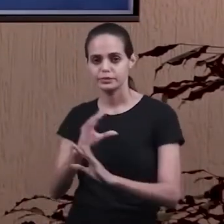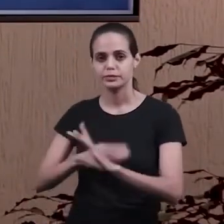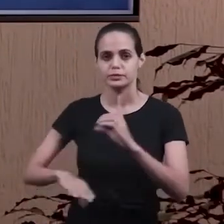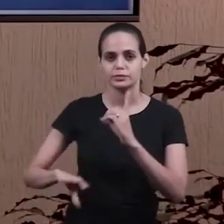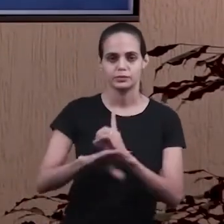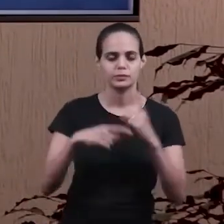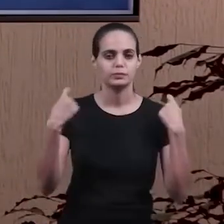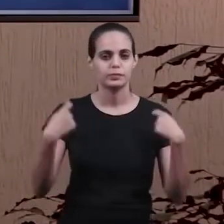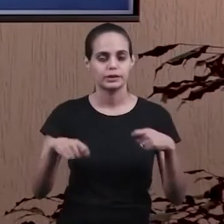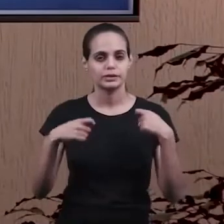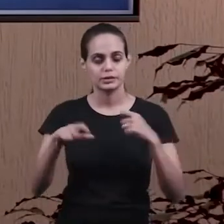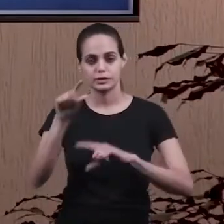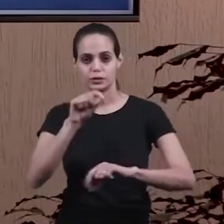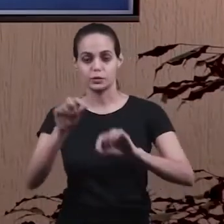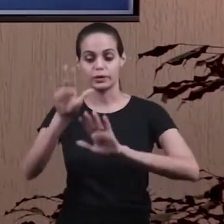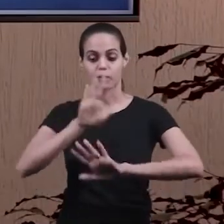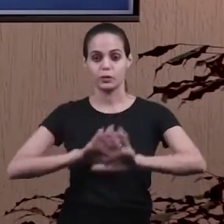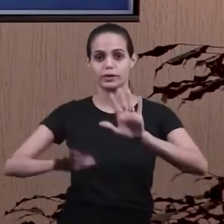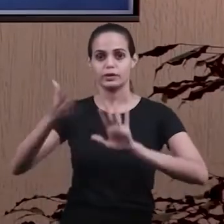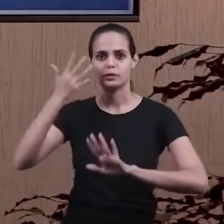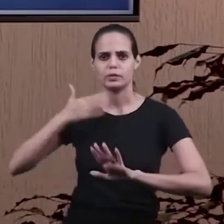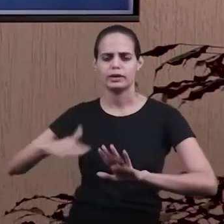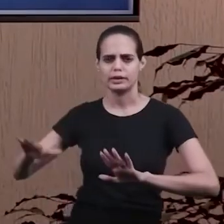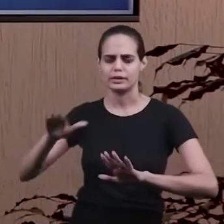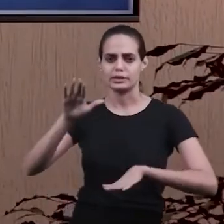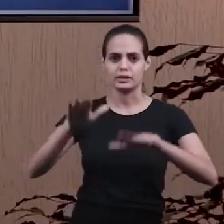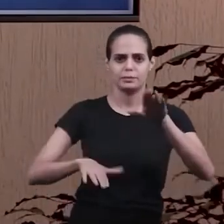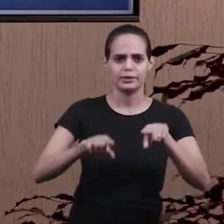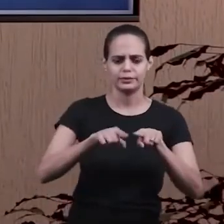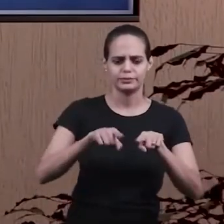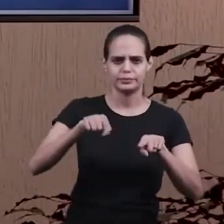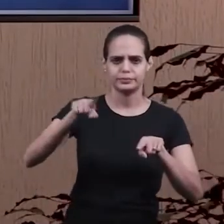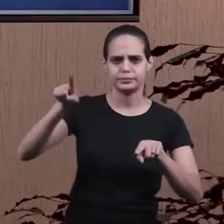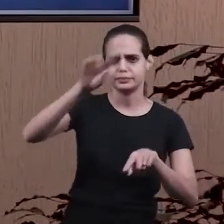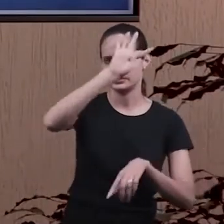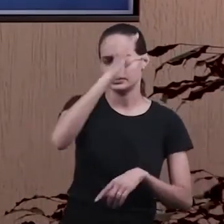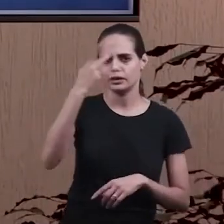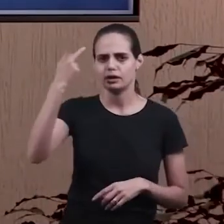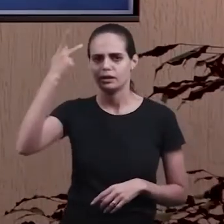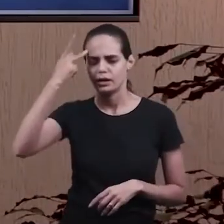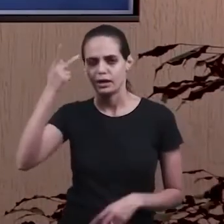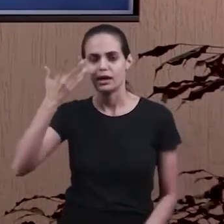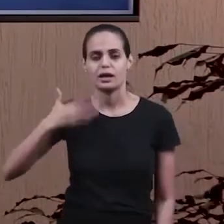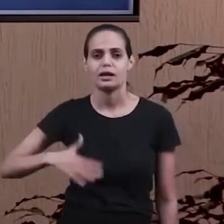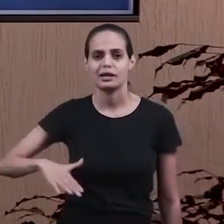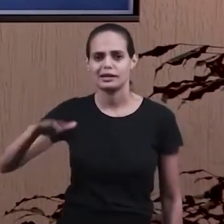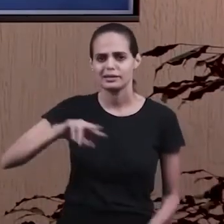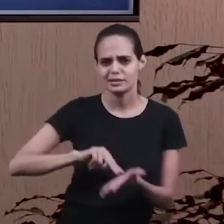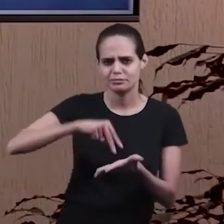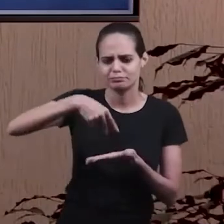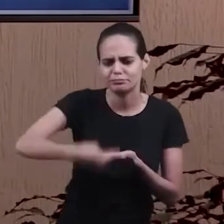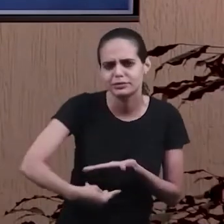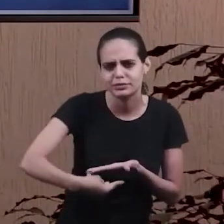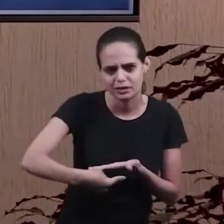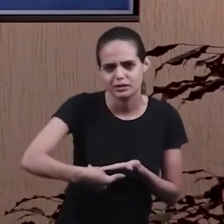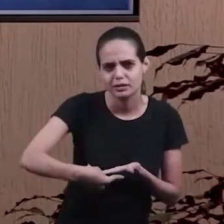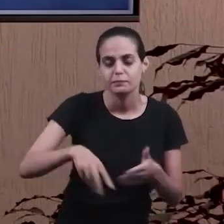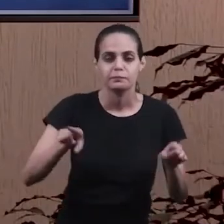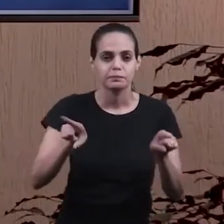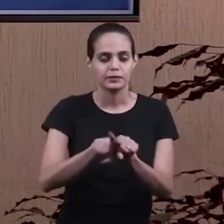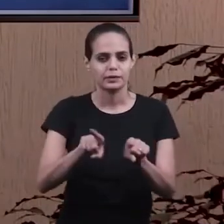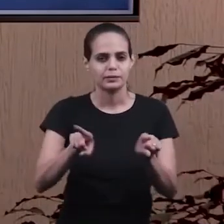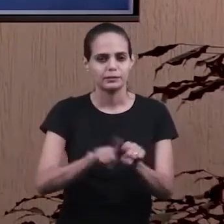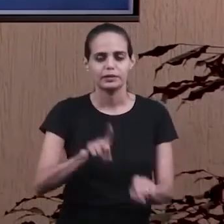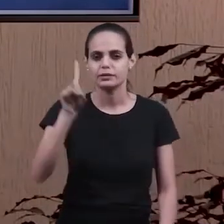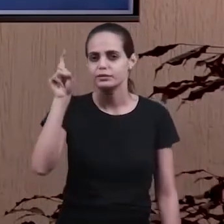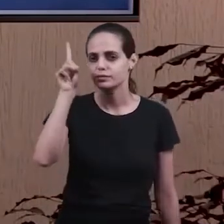precisamos ter cuidado com essa criança. Dependendo do grau do TDAH, são crianças muito propensas a acidentes e também a